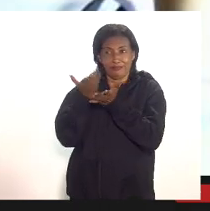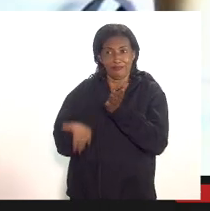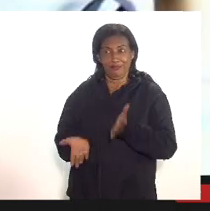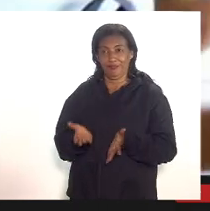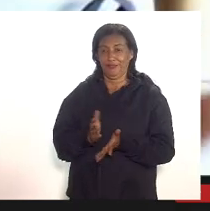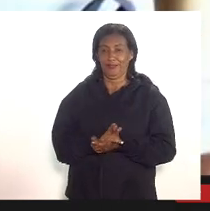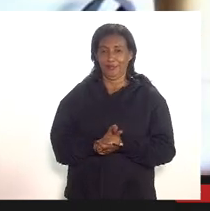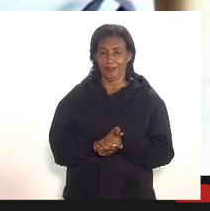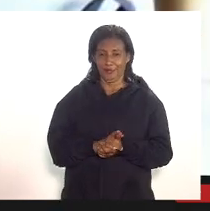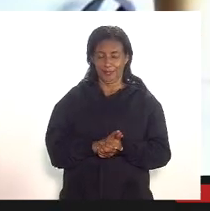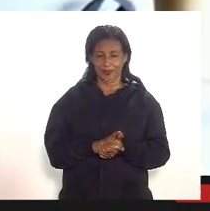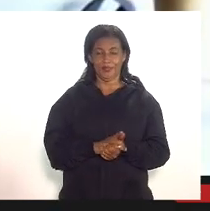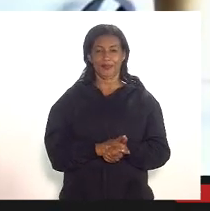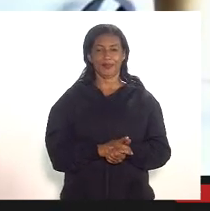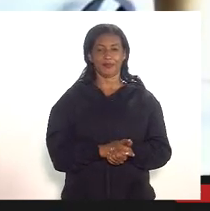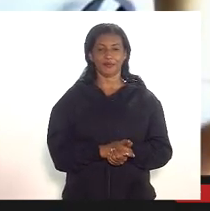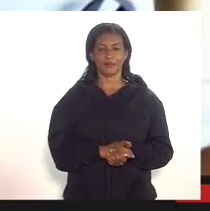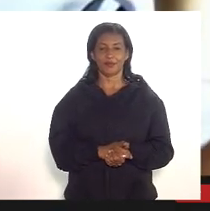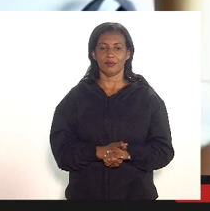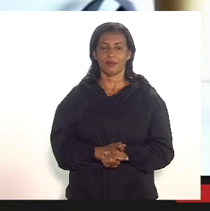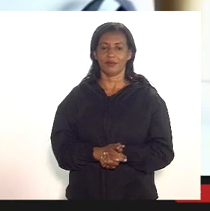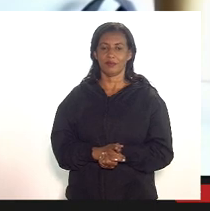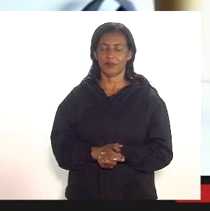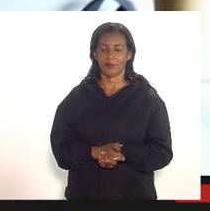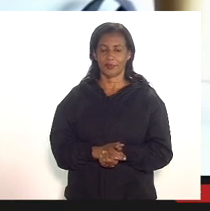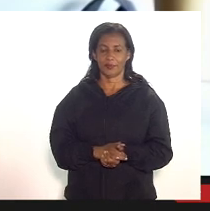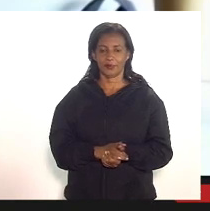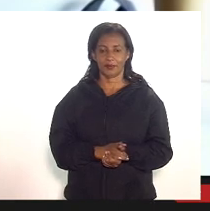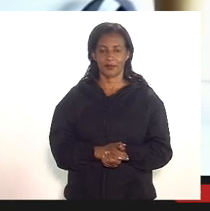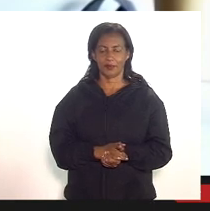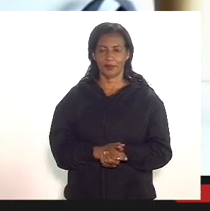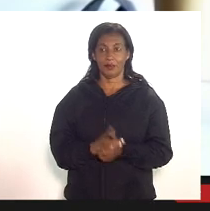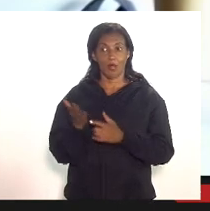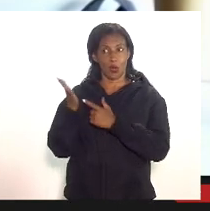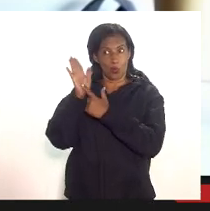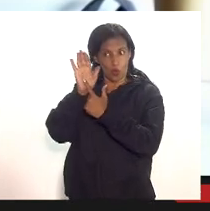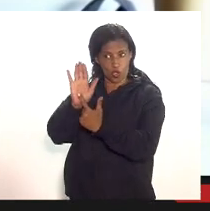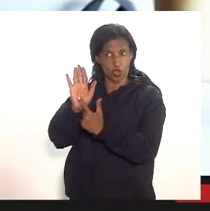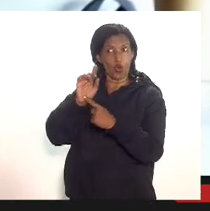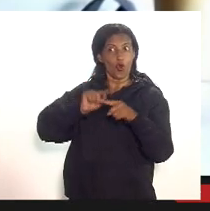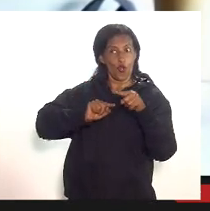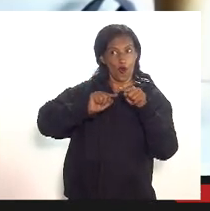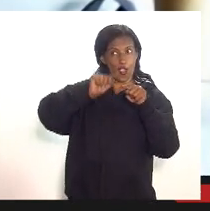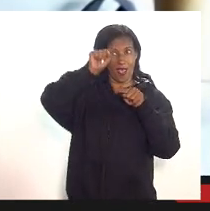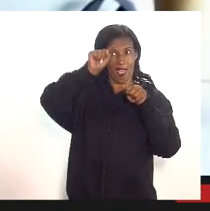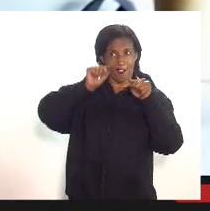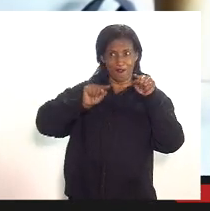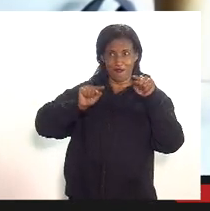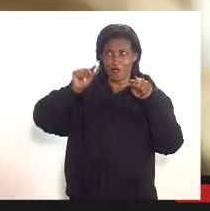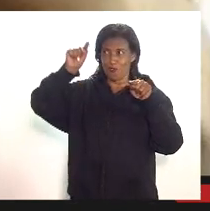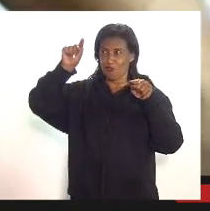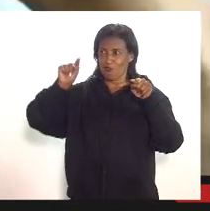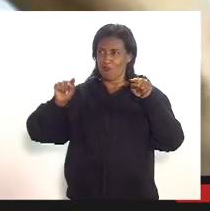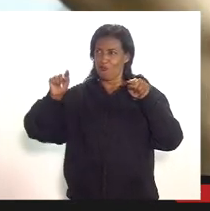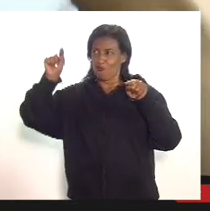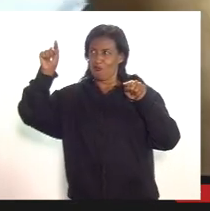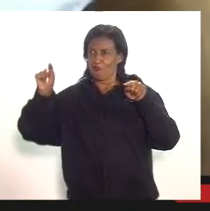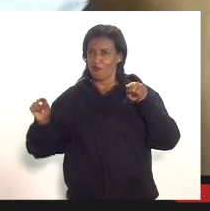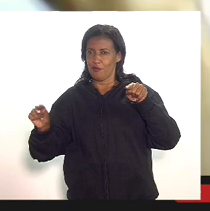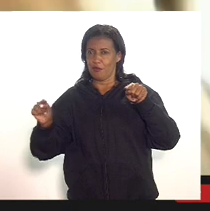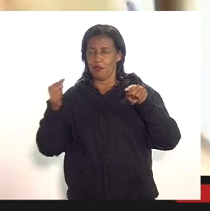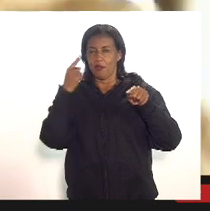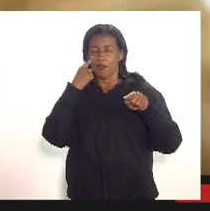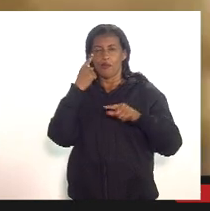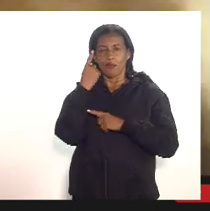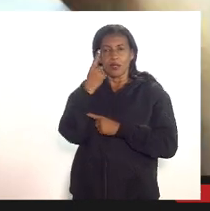vejam lá o gráfico vejam lá o gráfico você vê o que que que que é a consideração